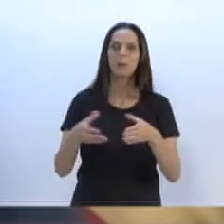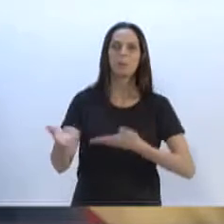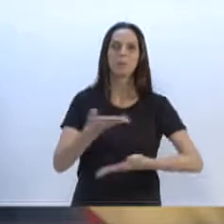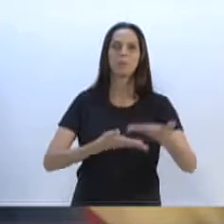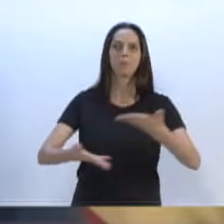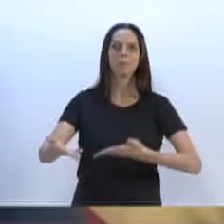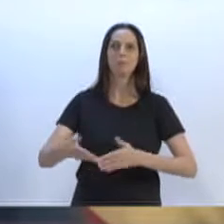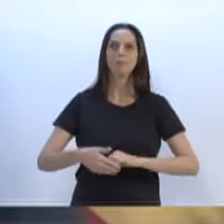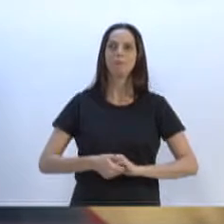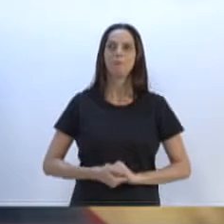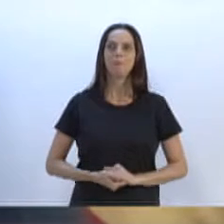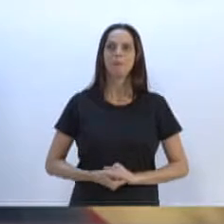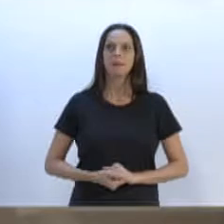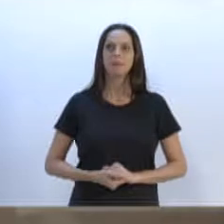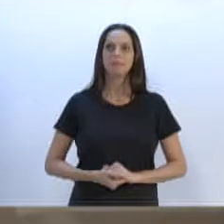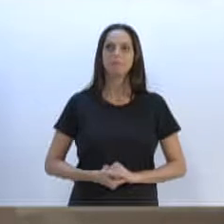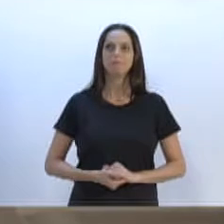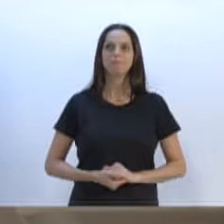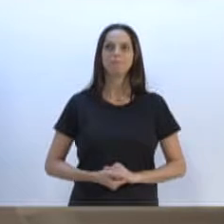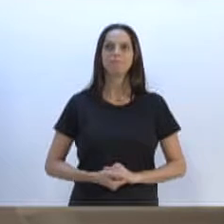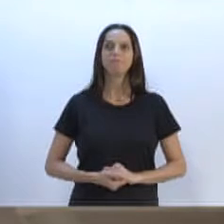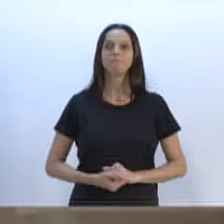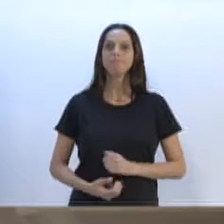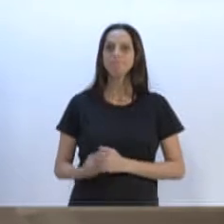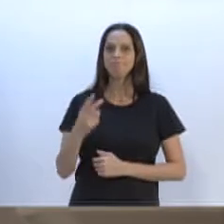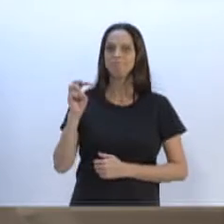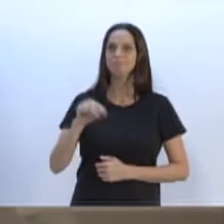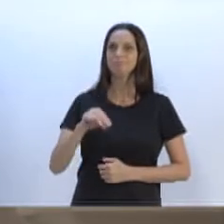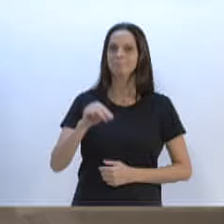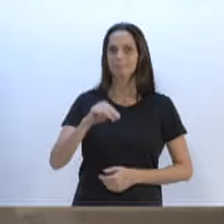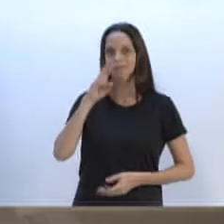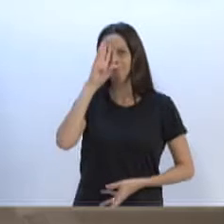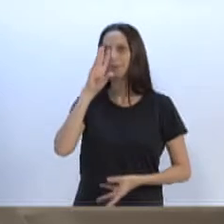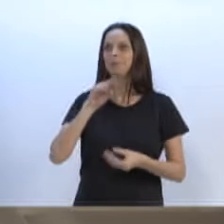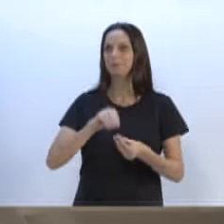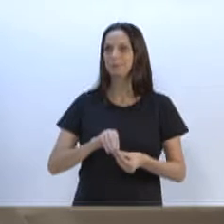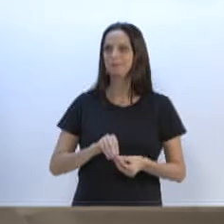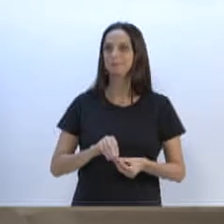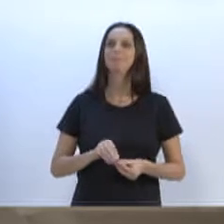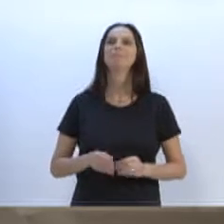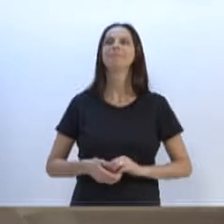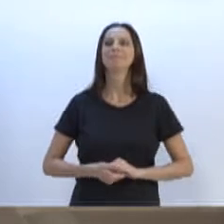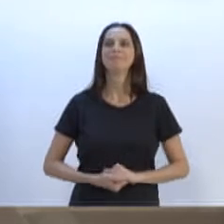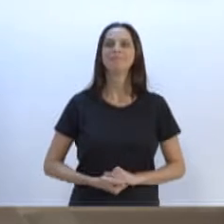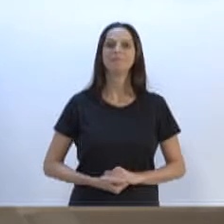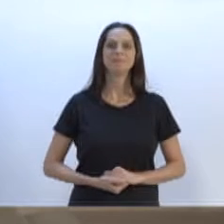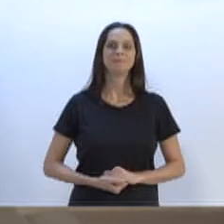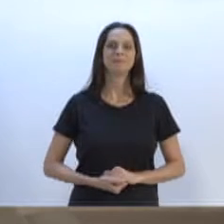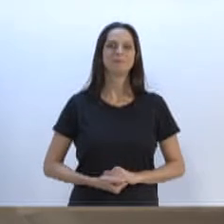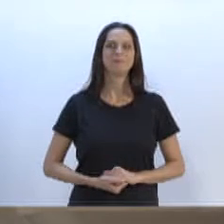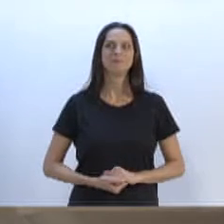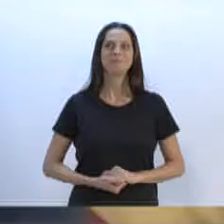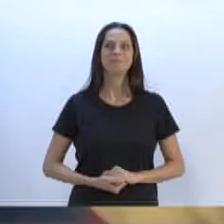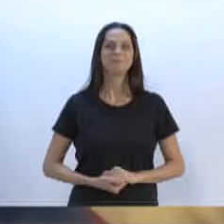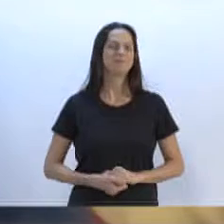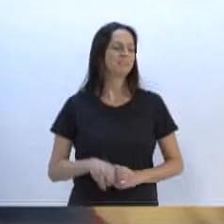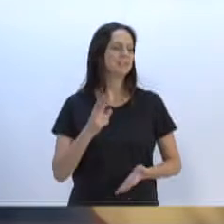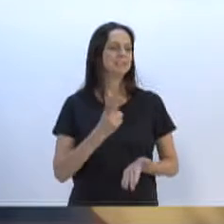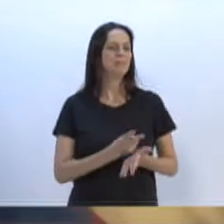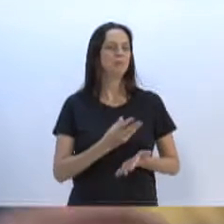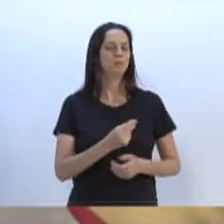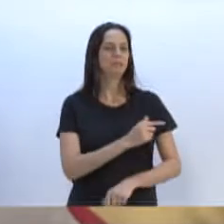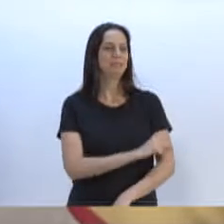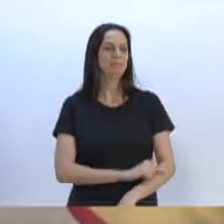Só, até por justiça, vou dar mais dois minutos, o vereador César que reclama comigo, mais dois minutos para a conclusão da sua fala. Sou, como sempre, muito gentil.